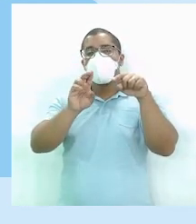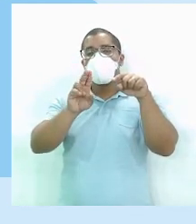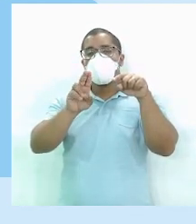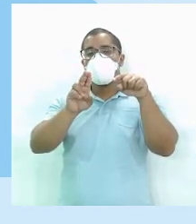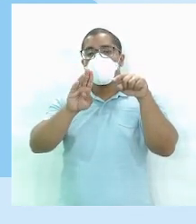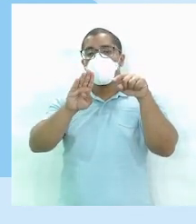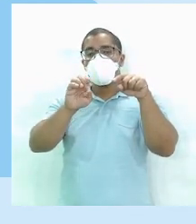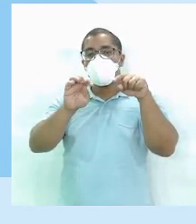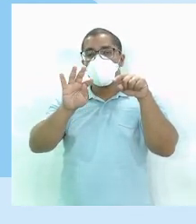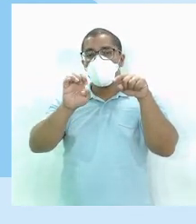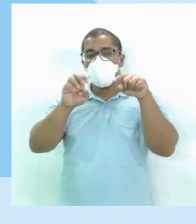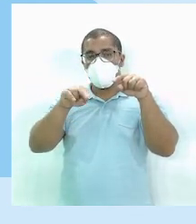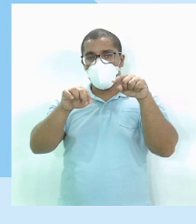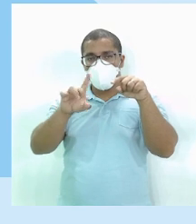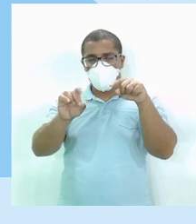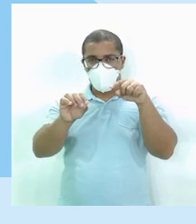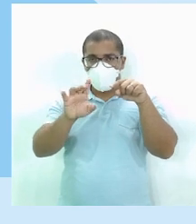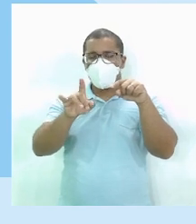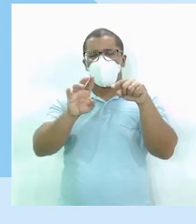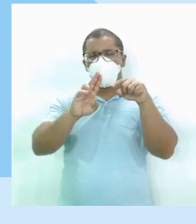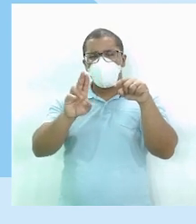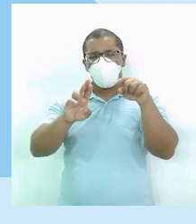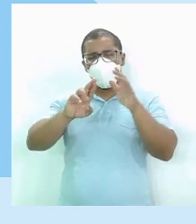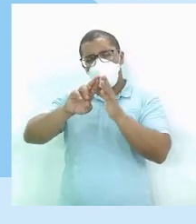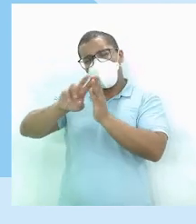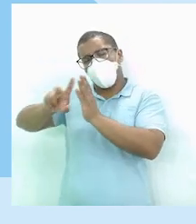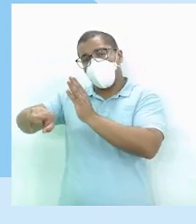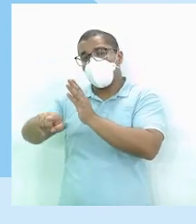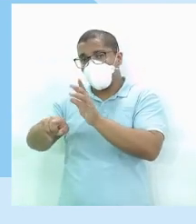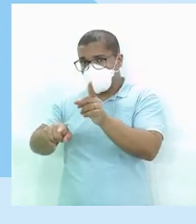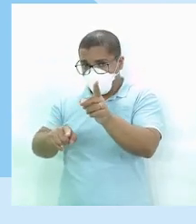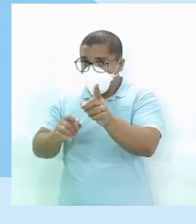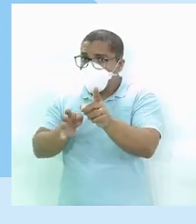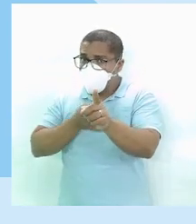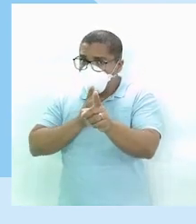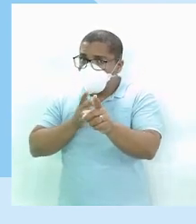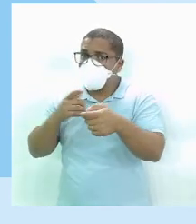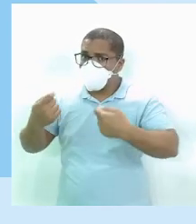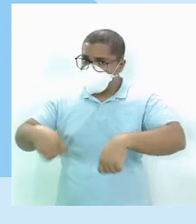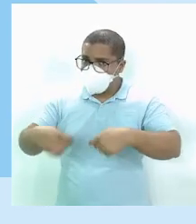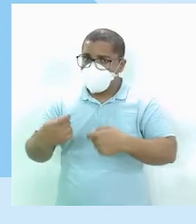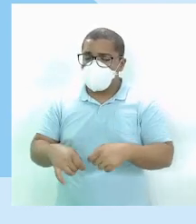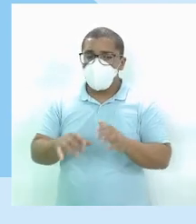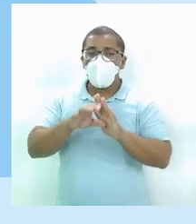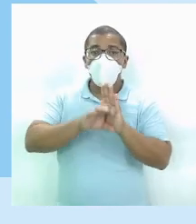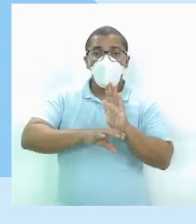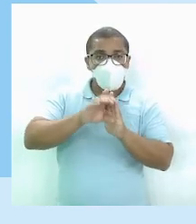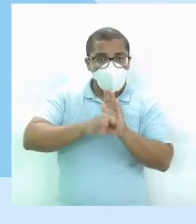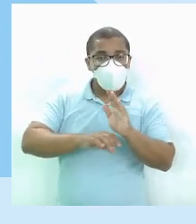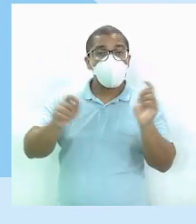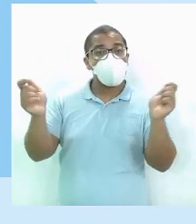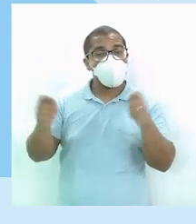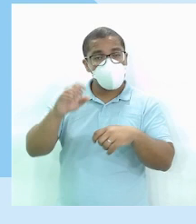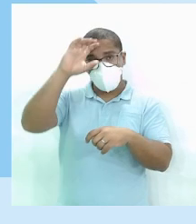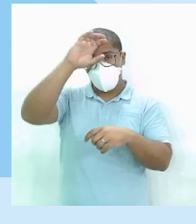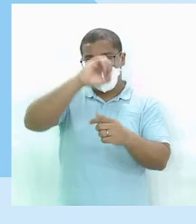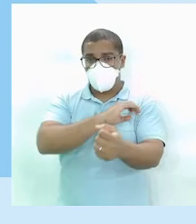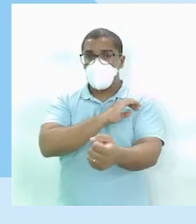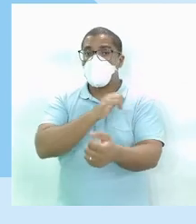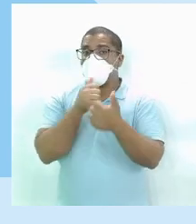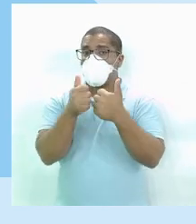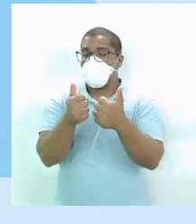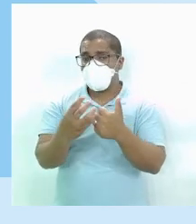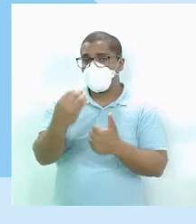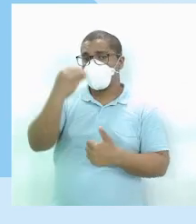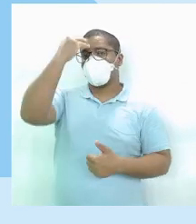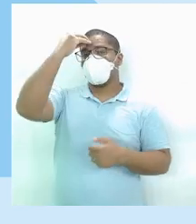liga Matemática Eu preciso conhecer a nomenclatura O meu conceito Para fortalecer A